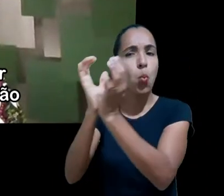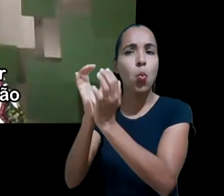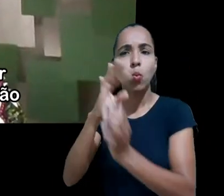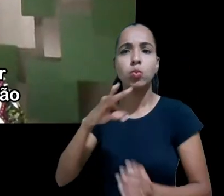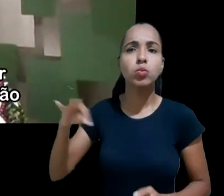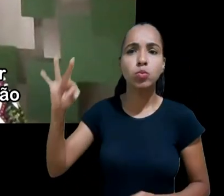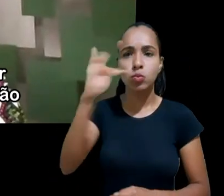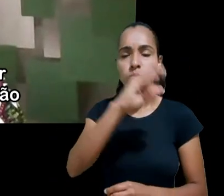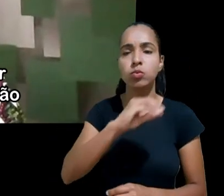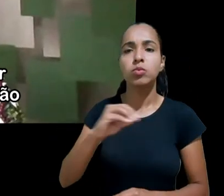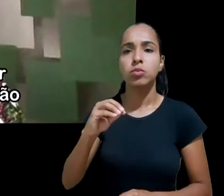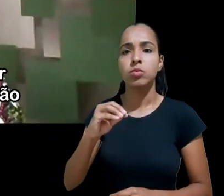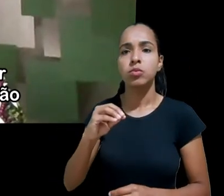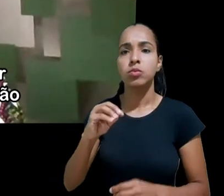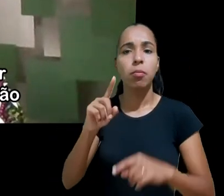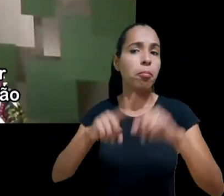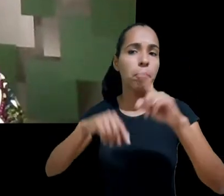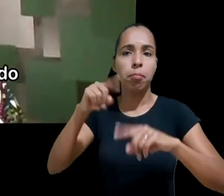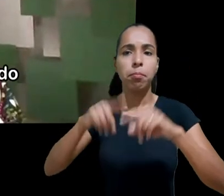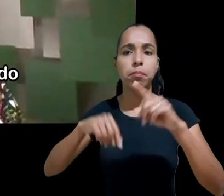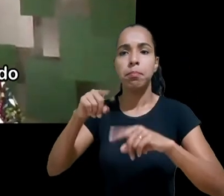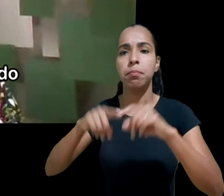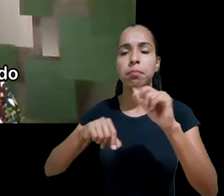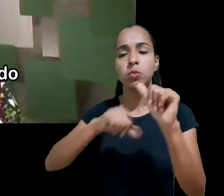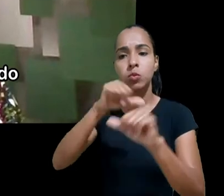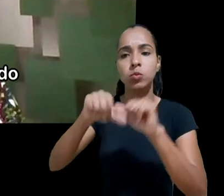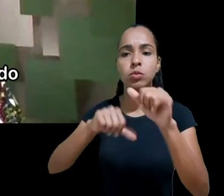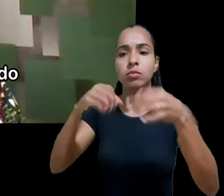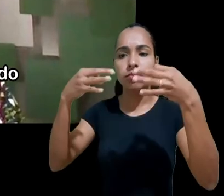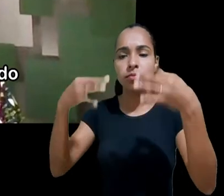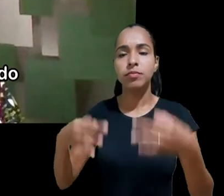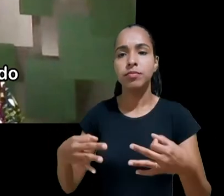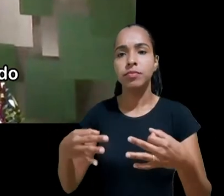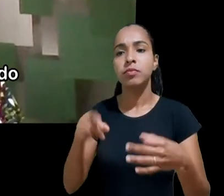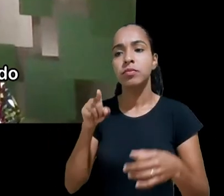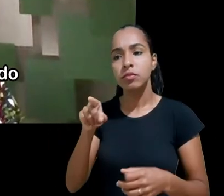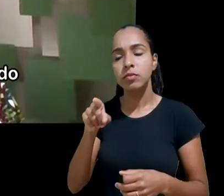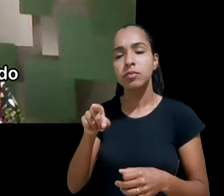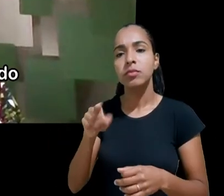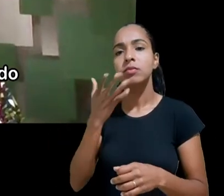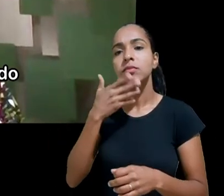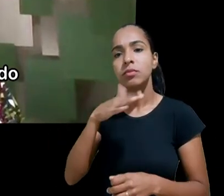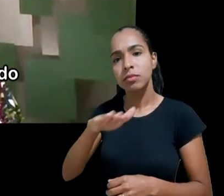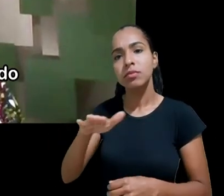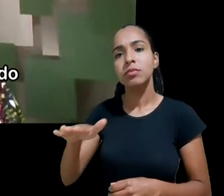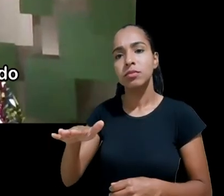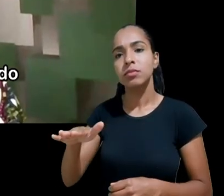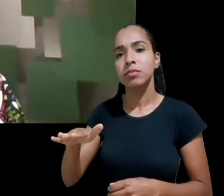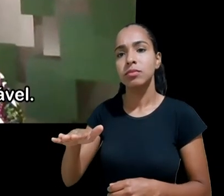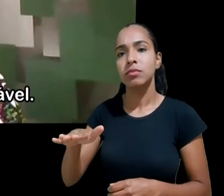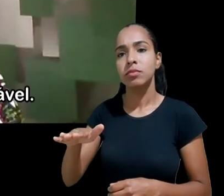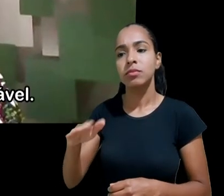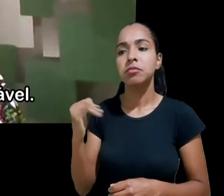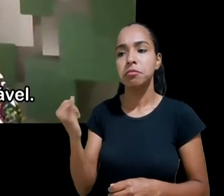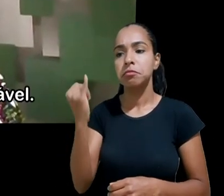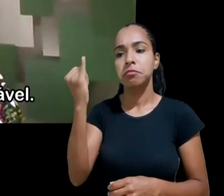ao padrão para garantir que estamos visando o bem-estar da criança de uma forma padronizada